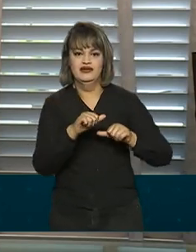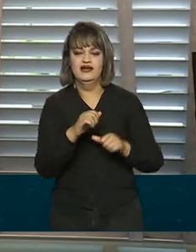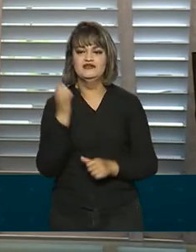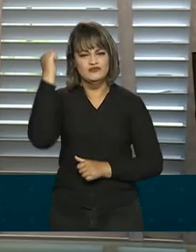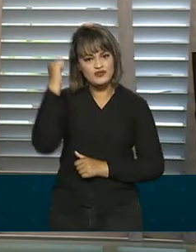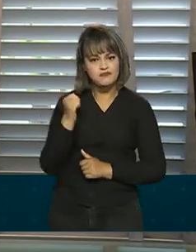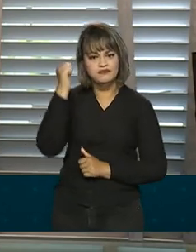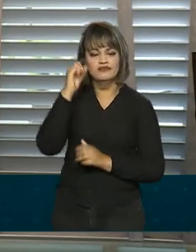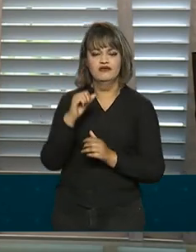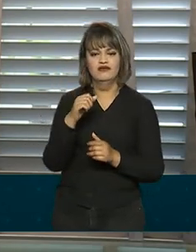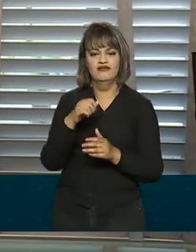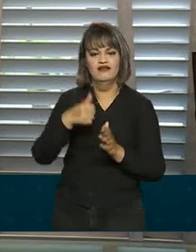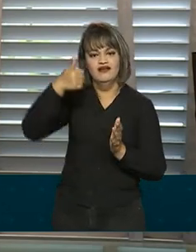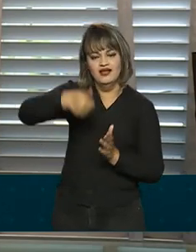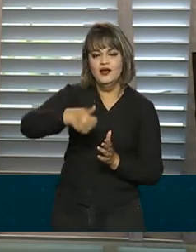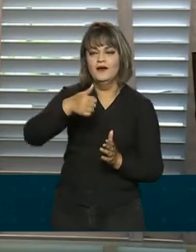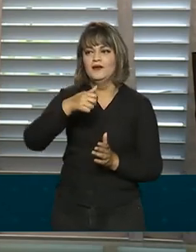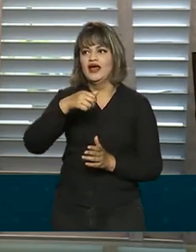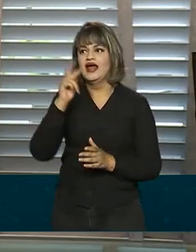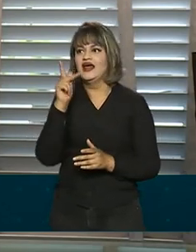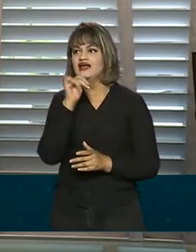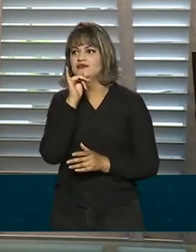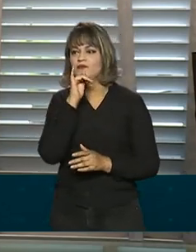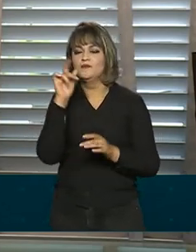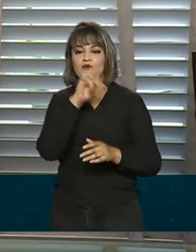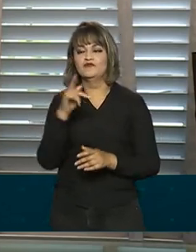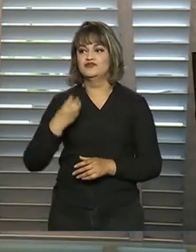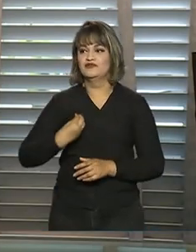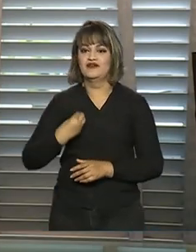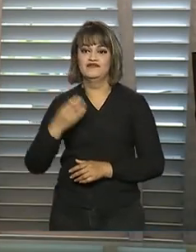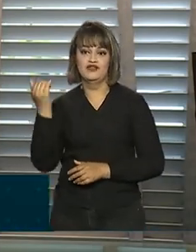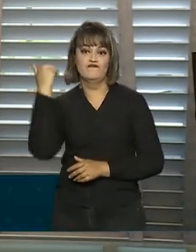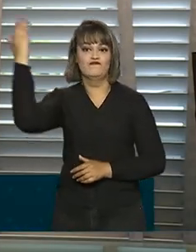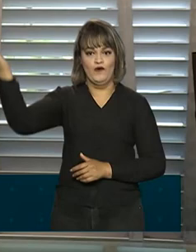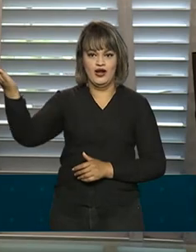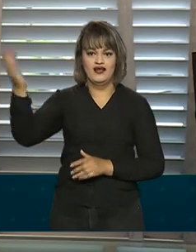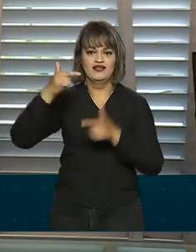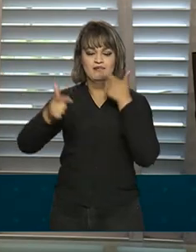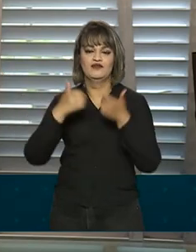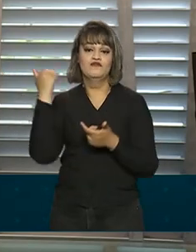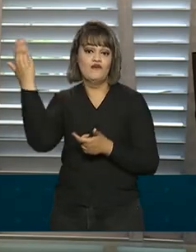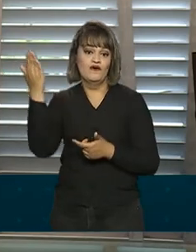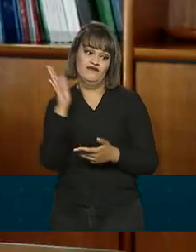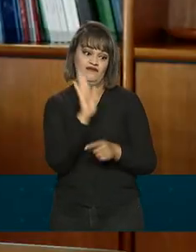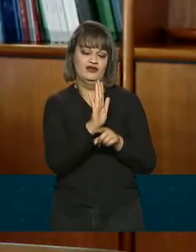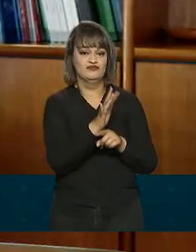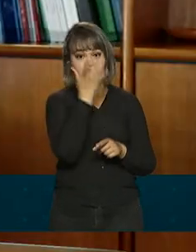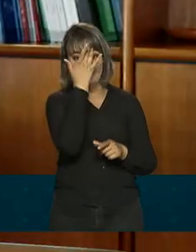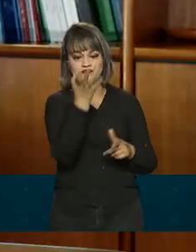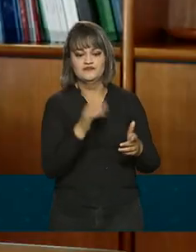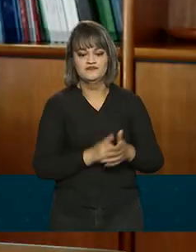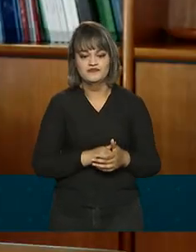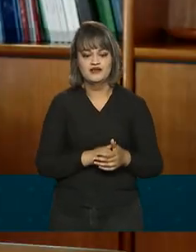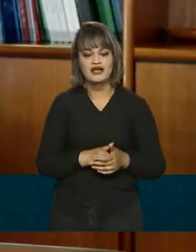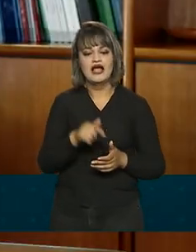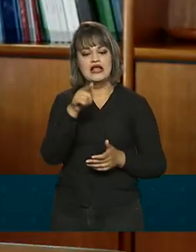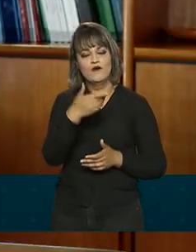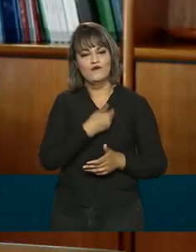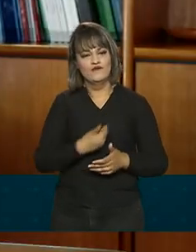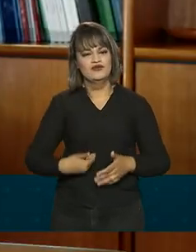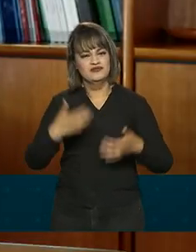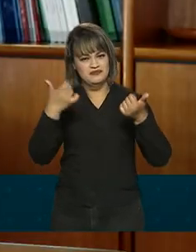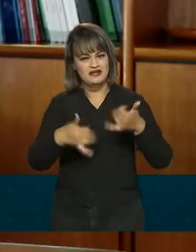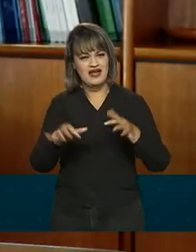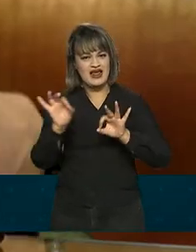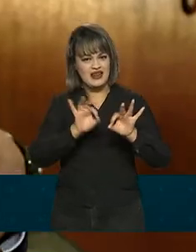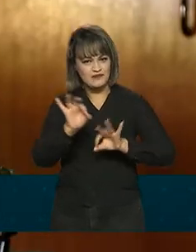profissões que estão fora, que prestam serviços fora do estabelecimento, vai facilitar. Segundo o governo, a elaboração